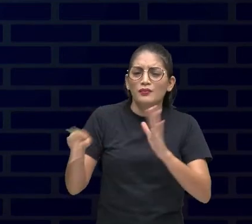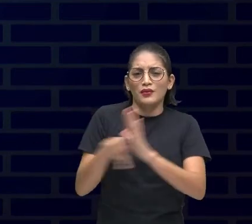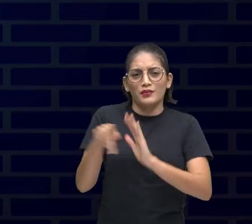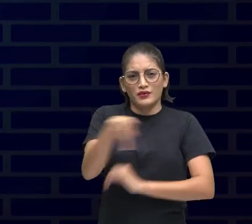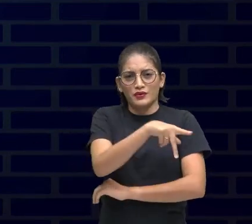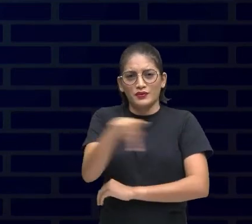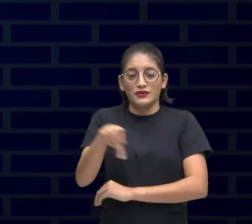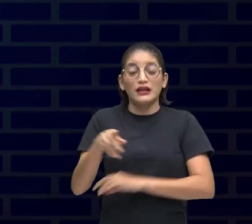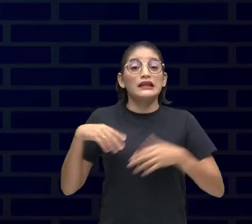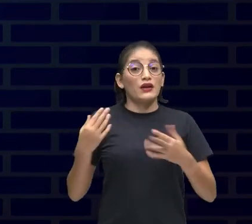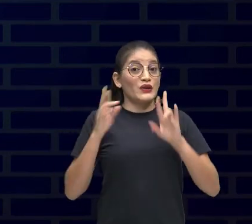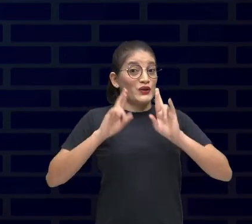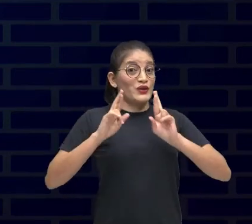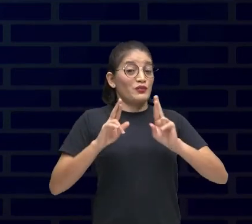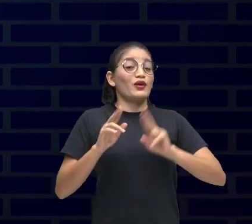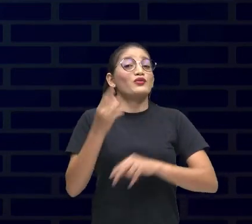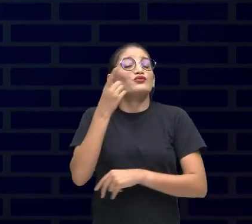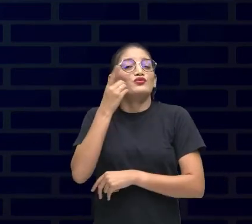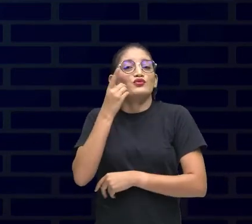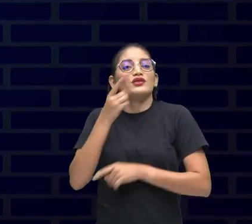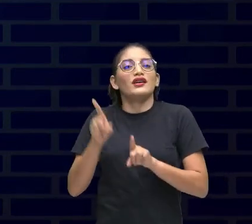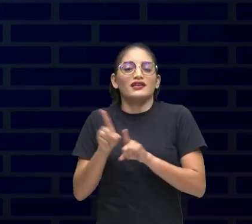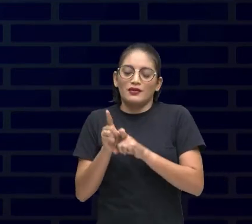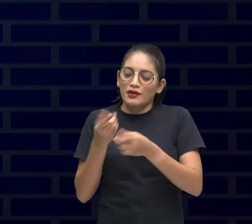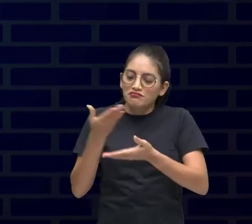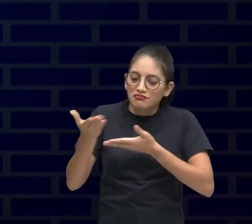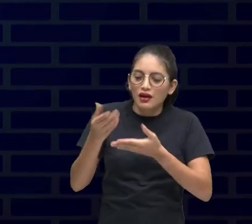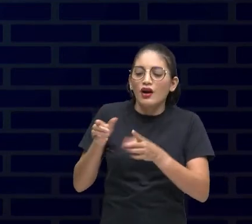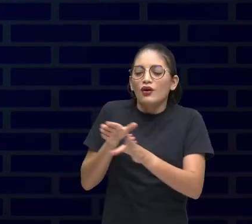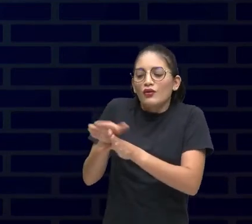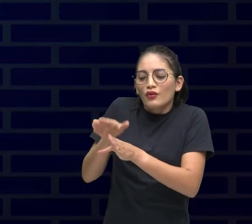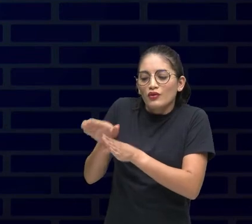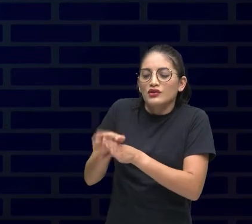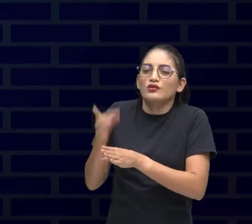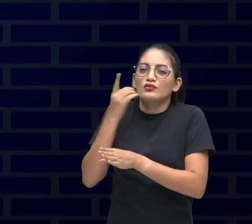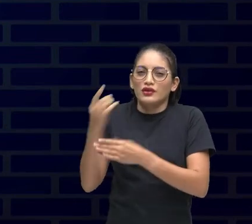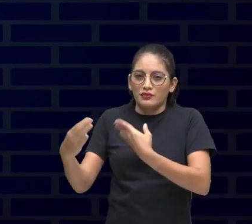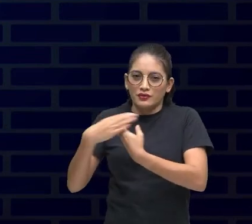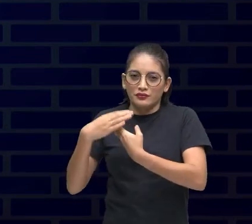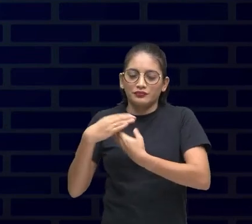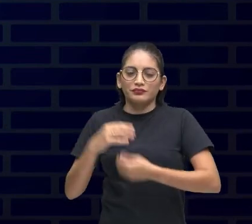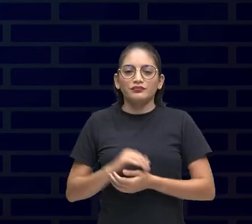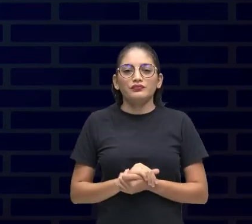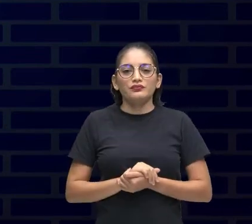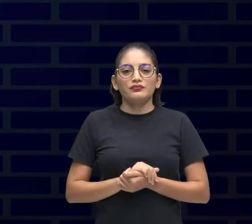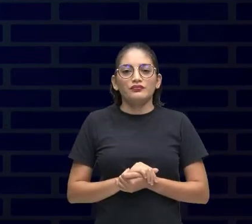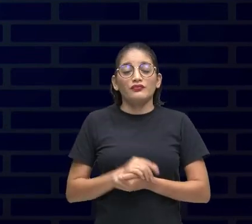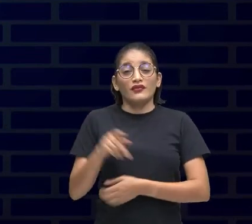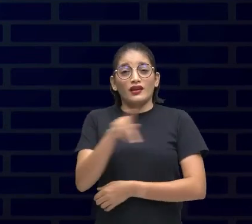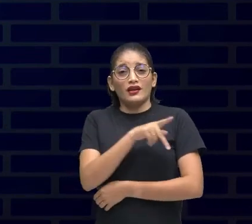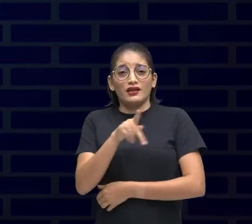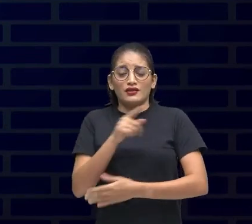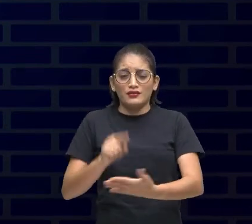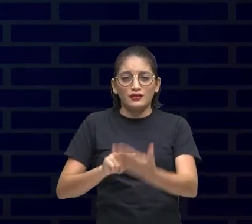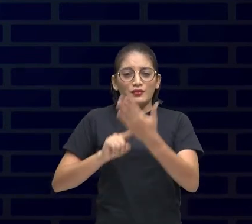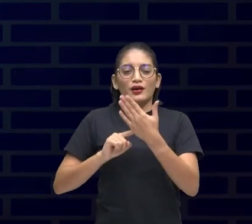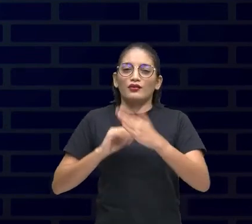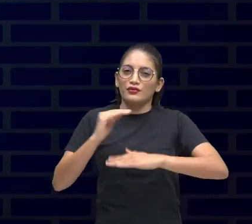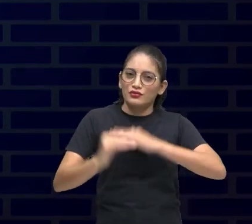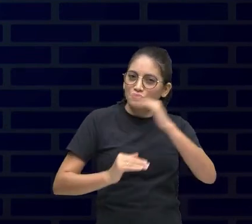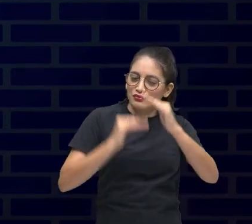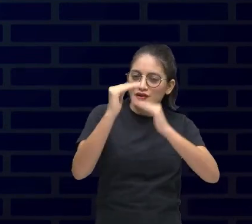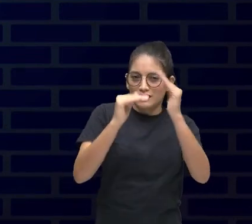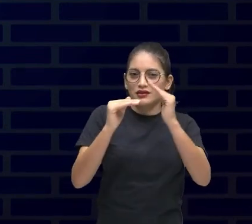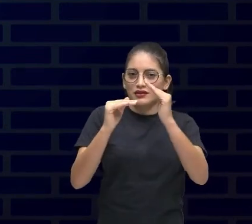E espero um dia poder aconselhar alguém Assim como eles me aconselharam um dia Os professores contribuem muito para o nosso desenvolvimento